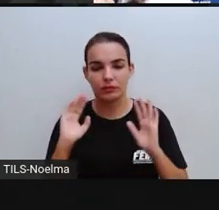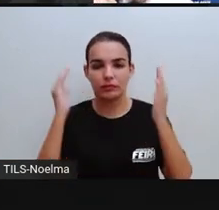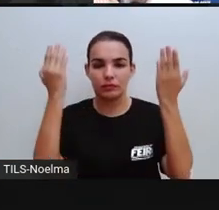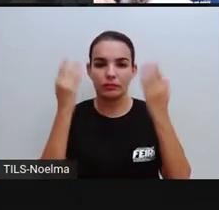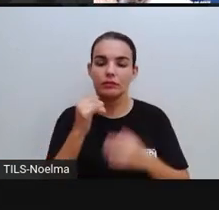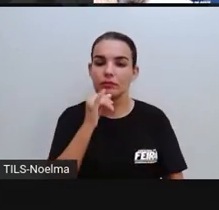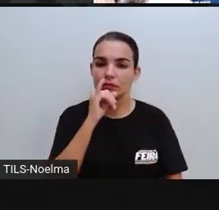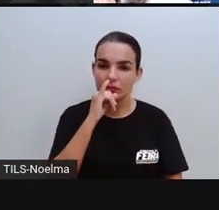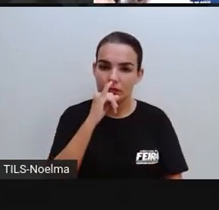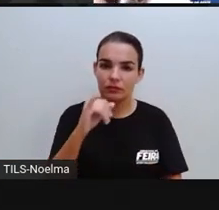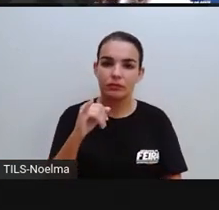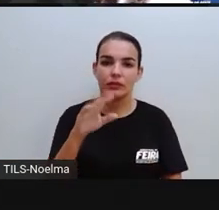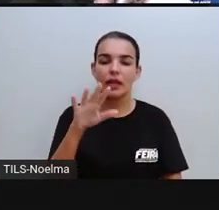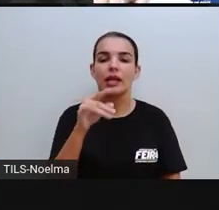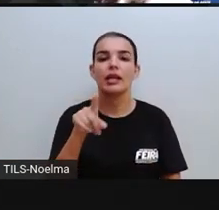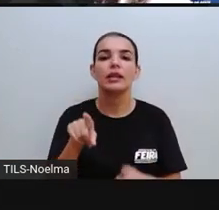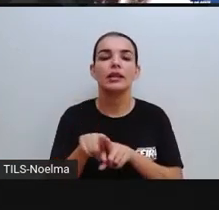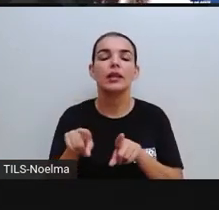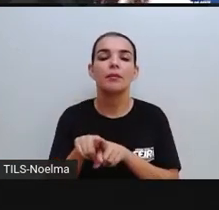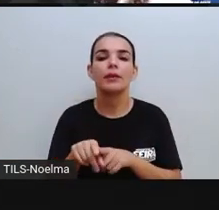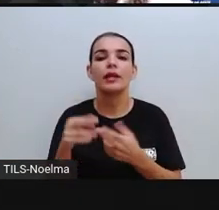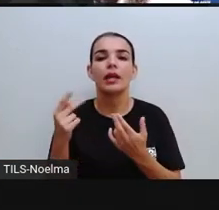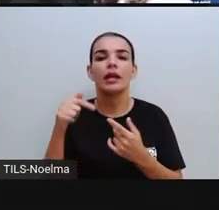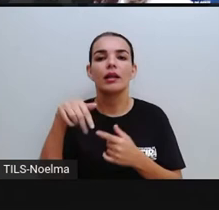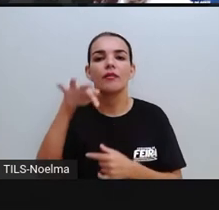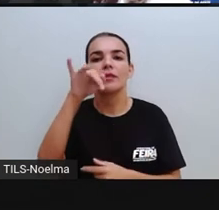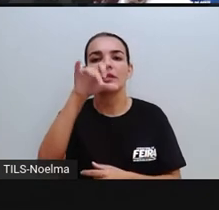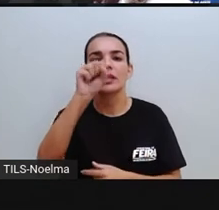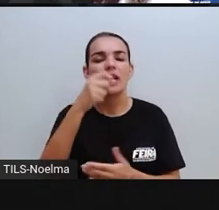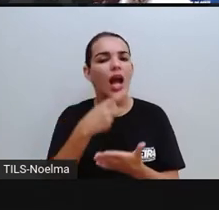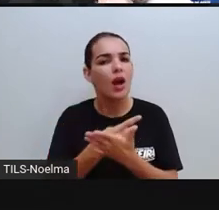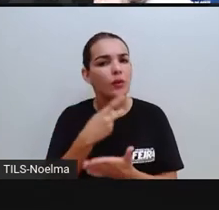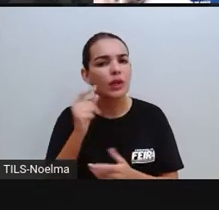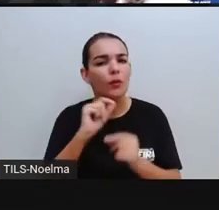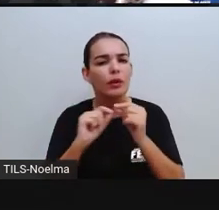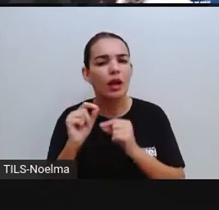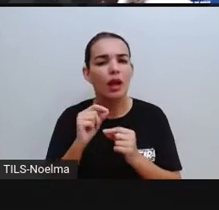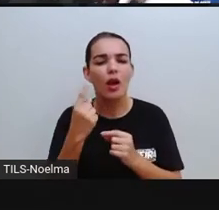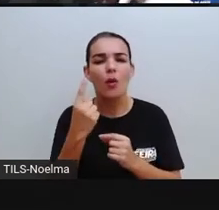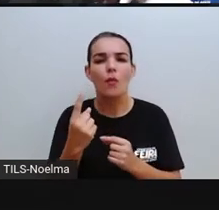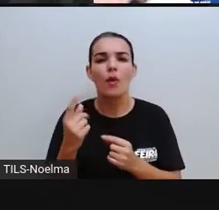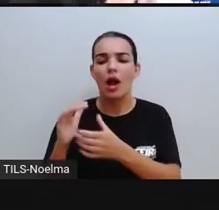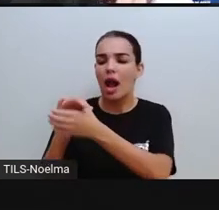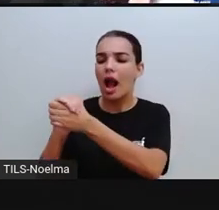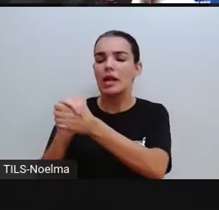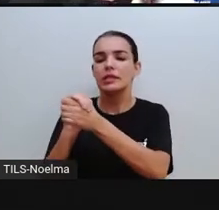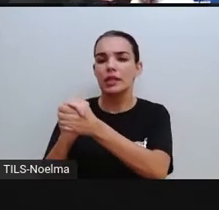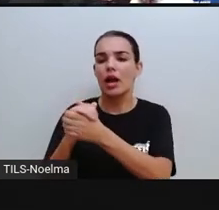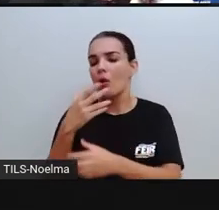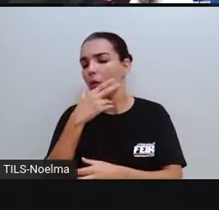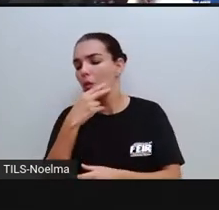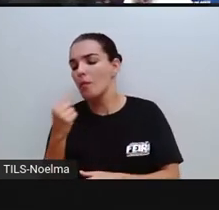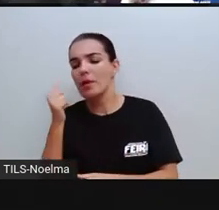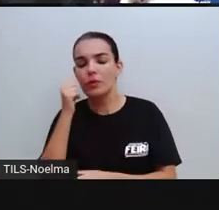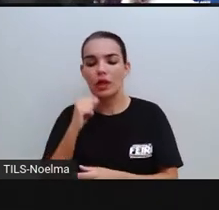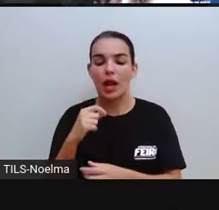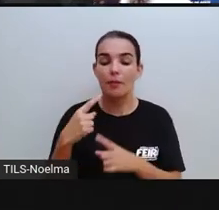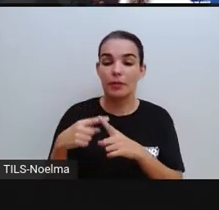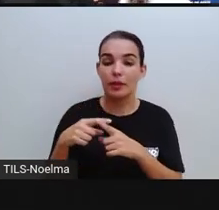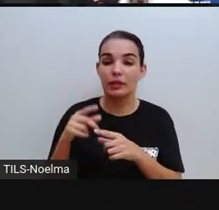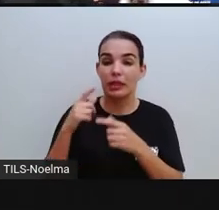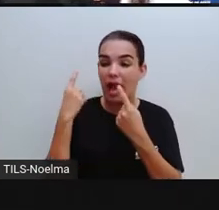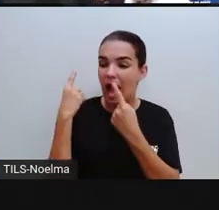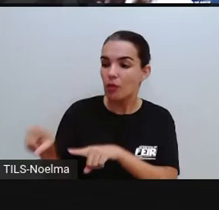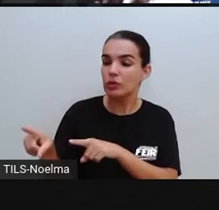na televisão, é um caso desse, né, de um casal que estava sendo acusado também de agressão, porque era